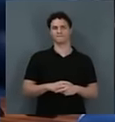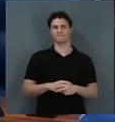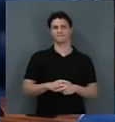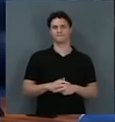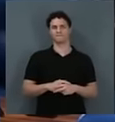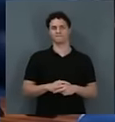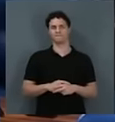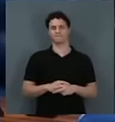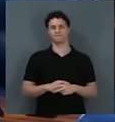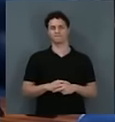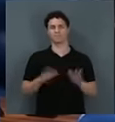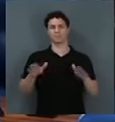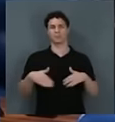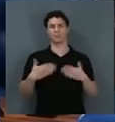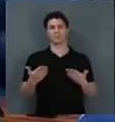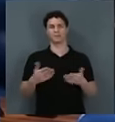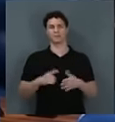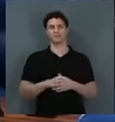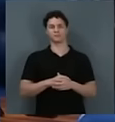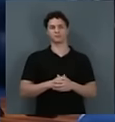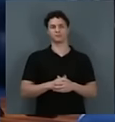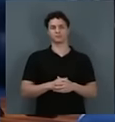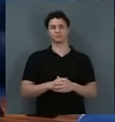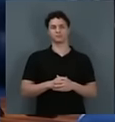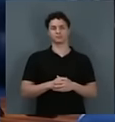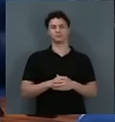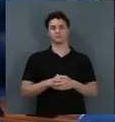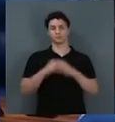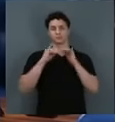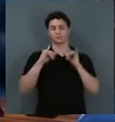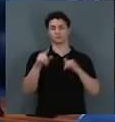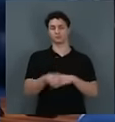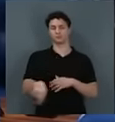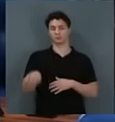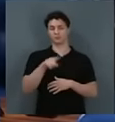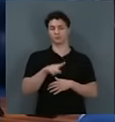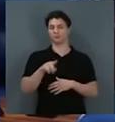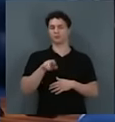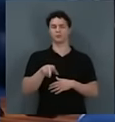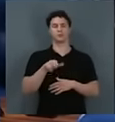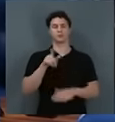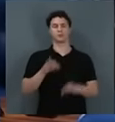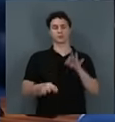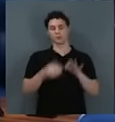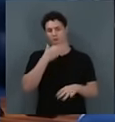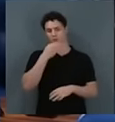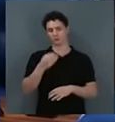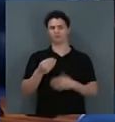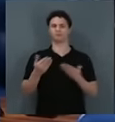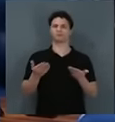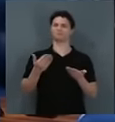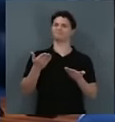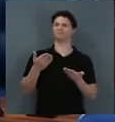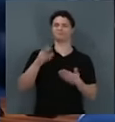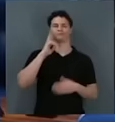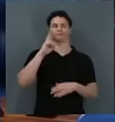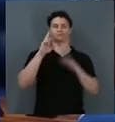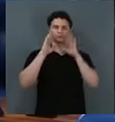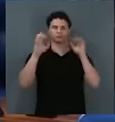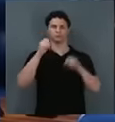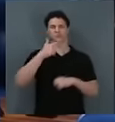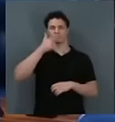Eu quero dizer para vocês o seguinte, é injusto, senhor Alexandre de Moraes, Vossa Excelência,